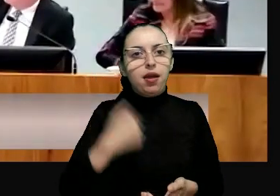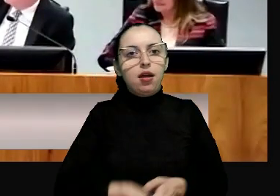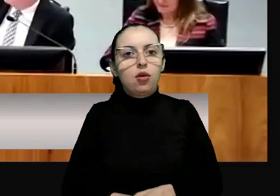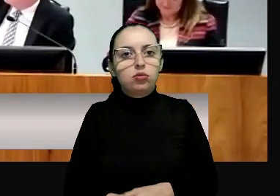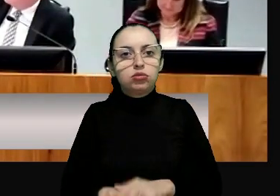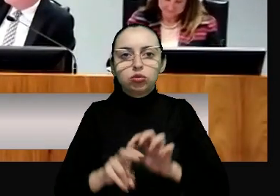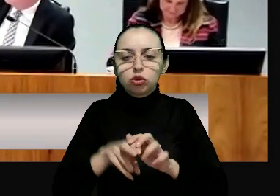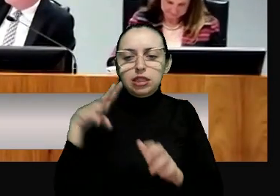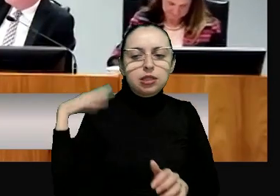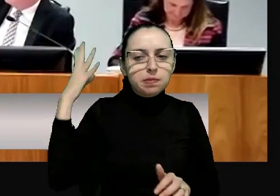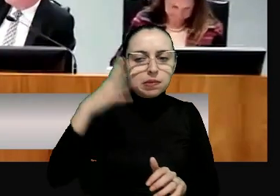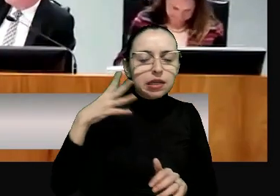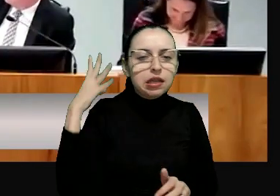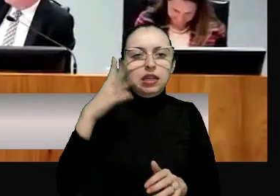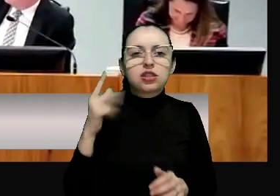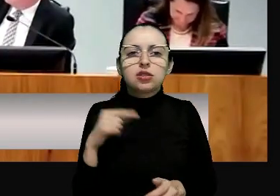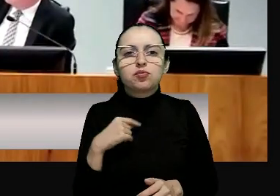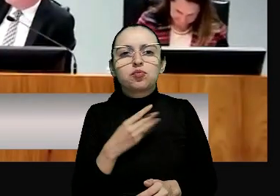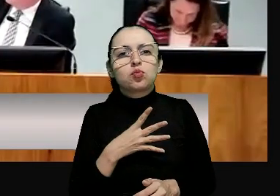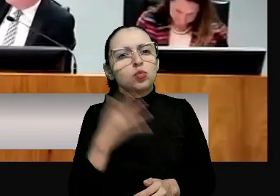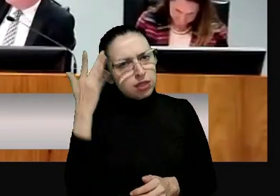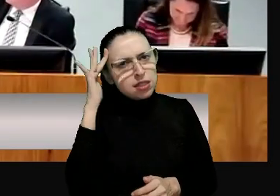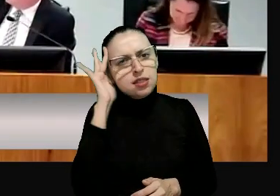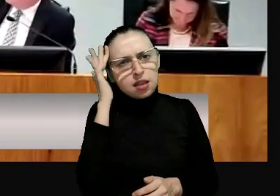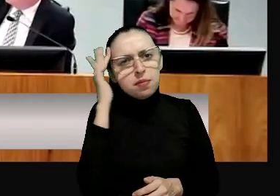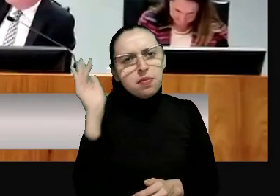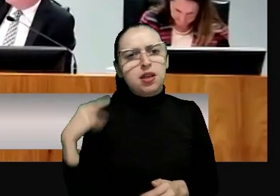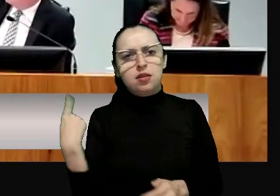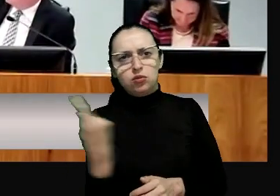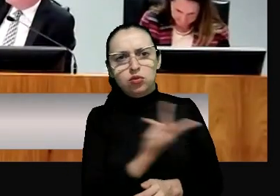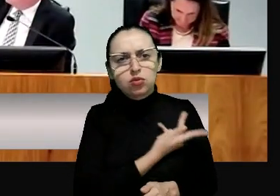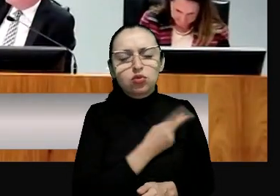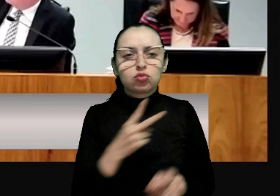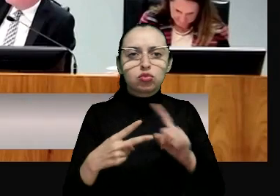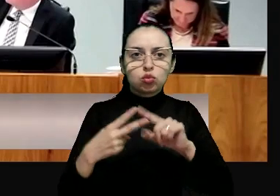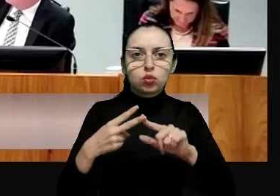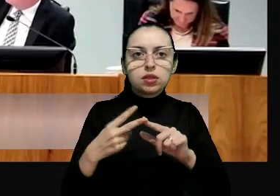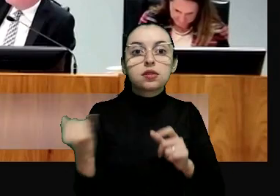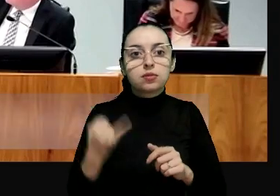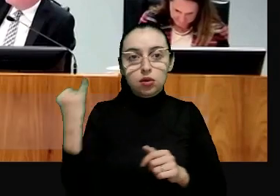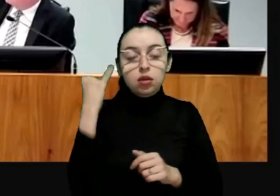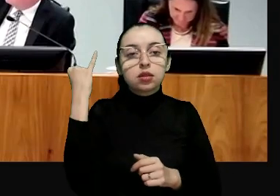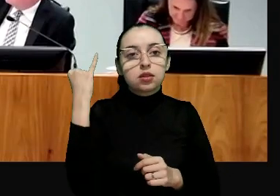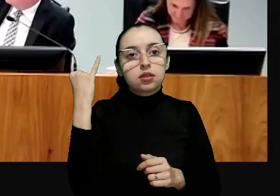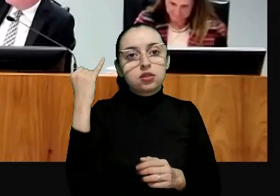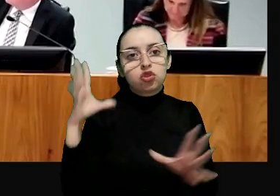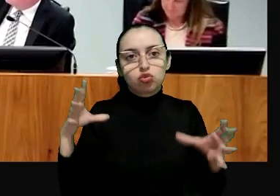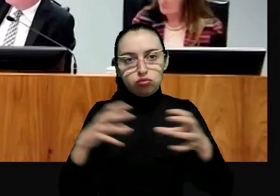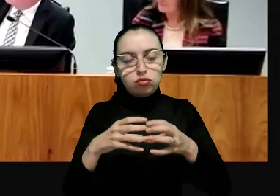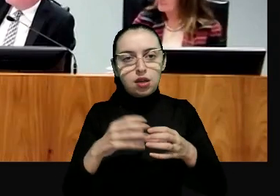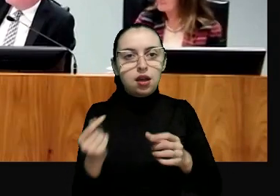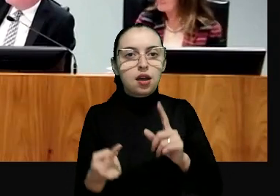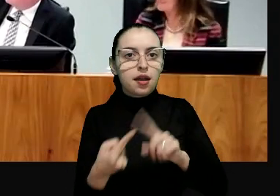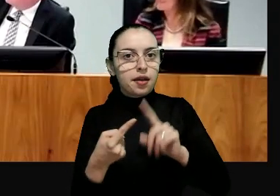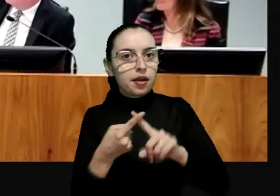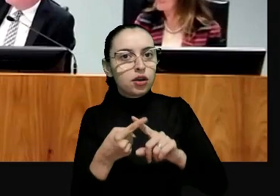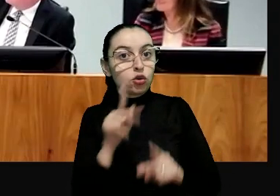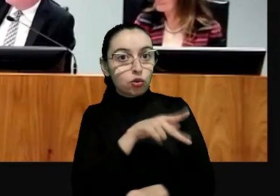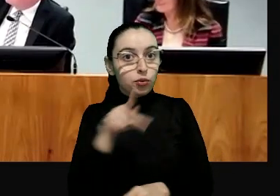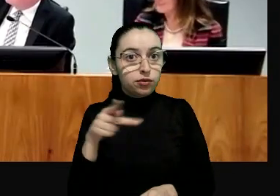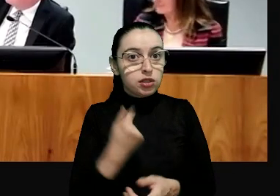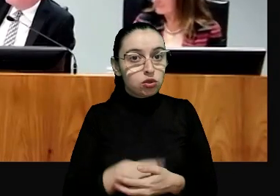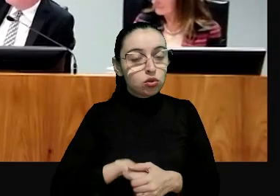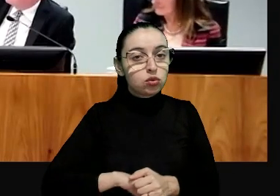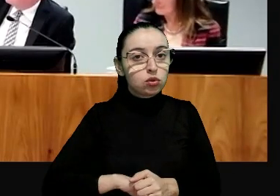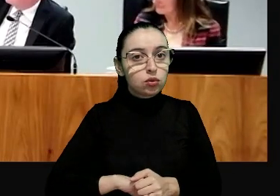estar aqui com essa palestra todos sabemos de duas importâncias aqui que se reúnem a importância